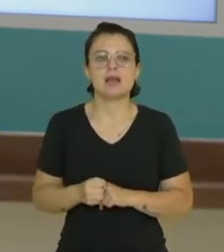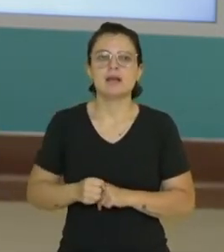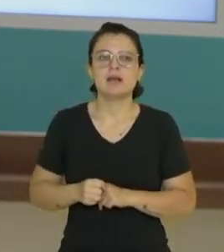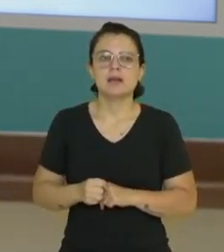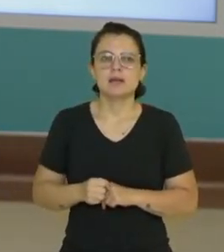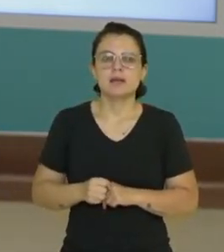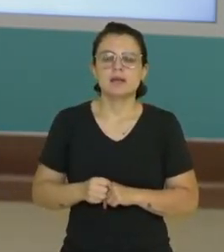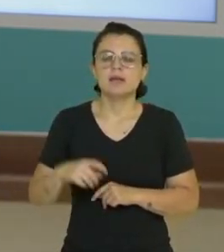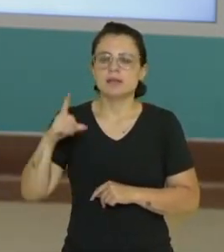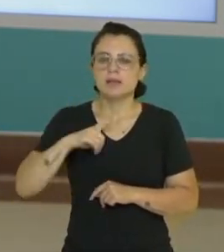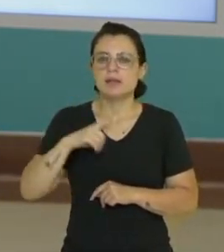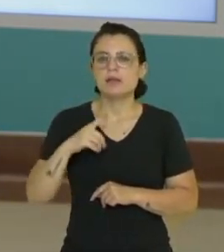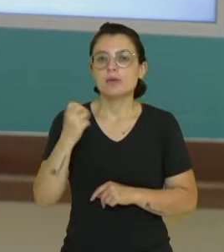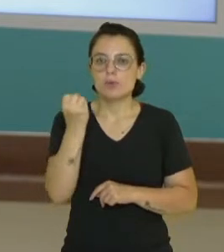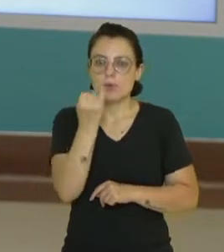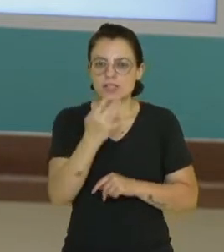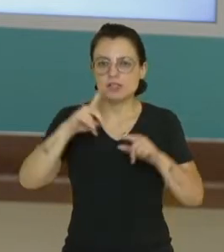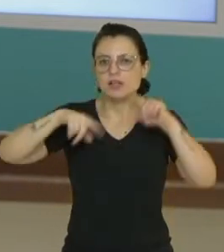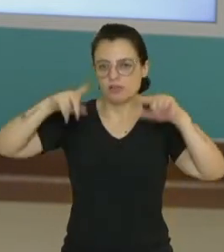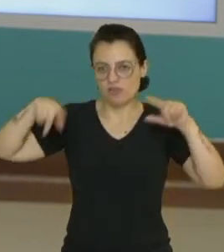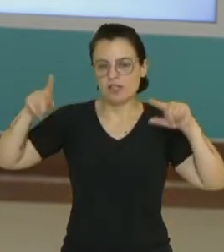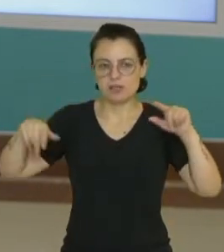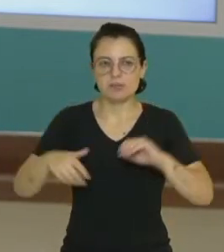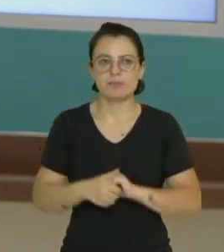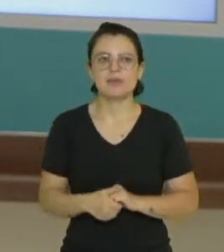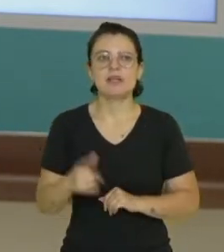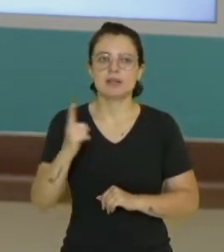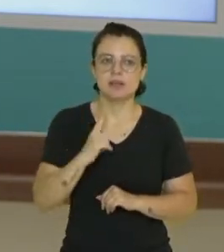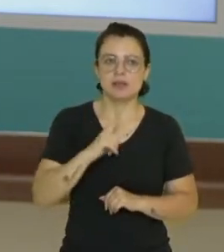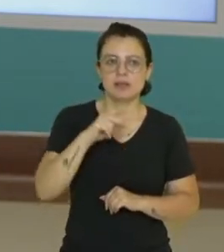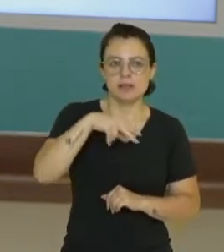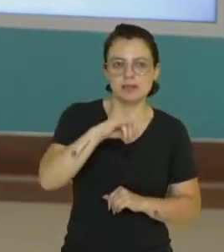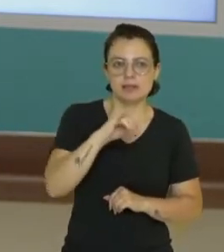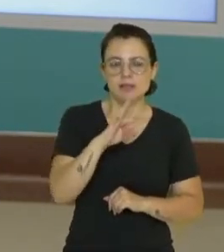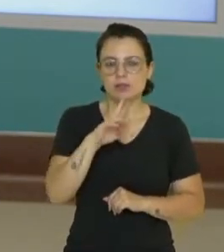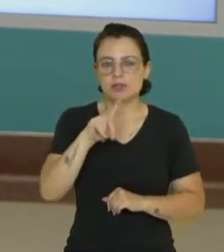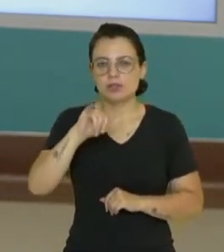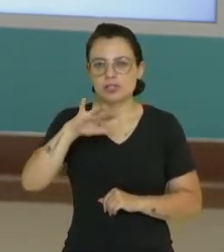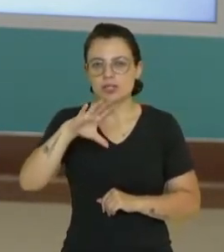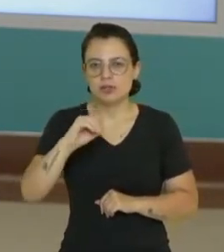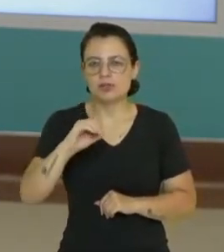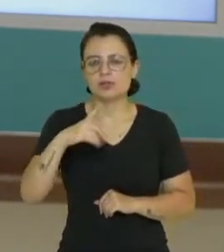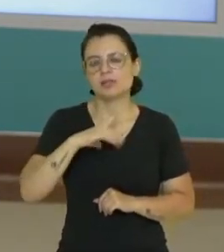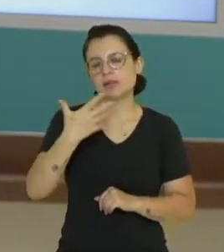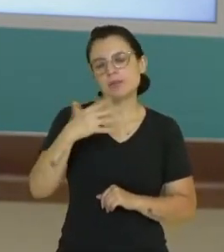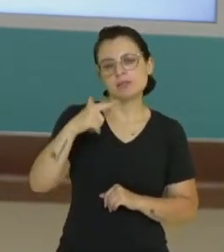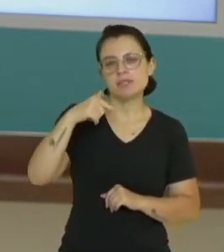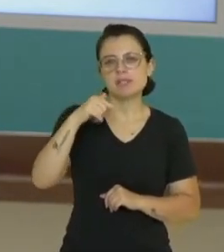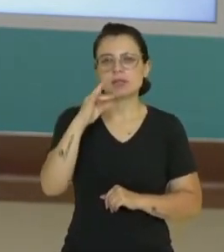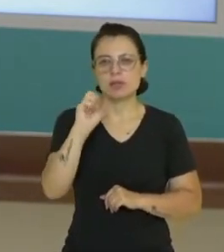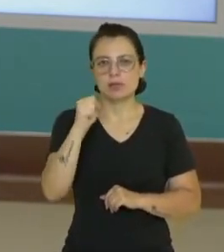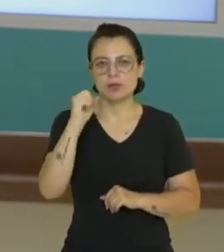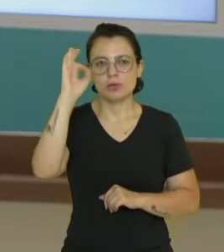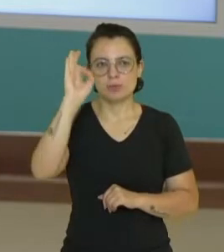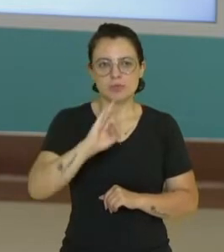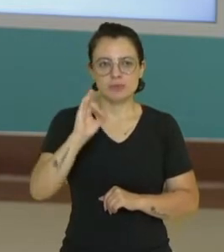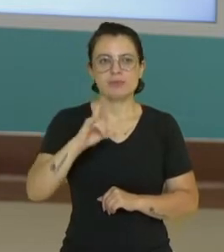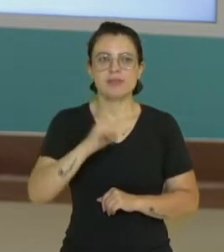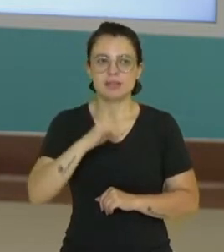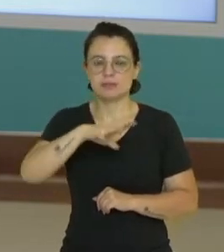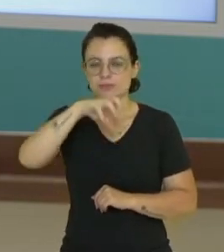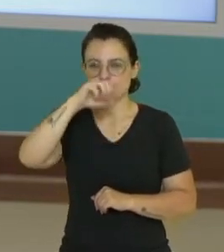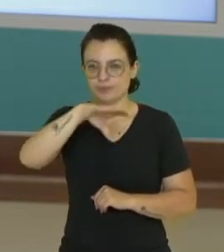gás nitrogênio, que é o gás mais abundante, em torno de 78%. O gás